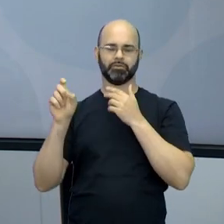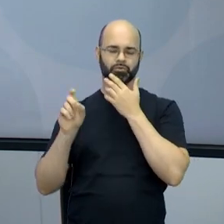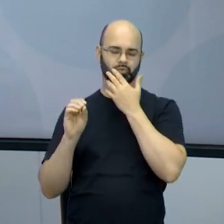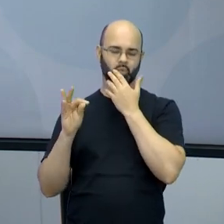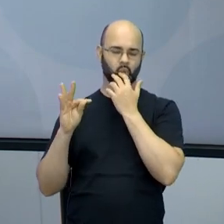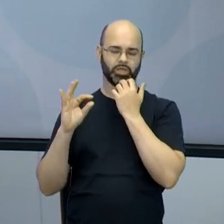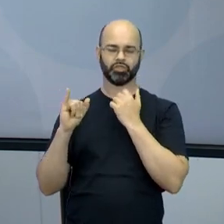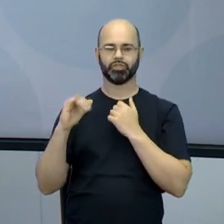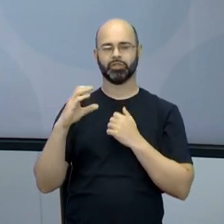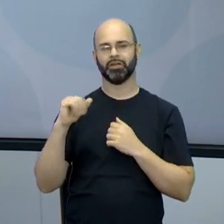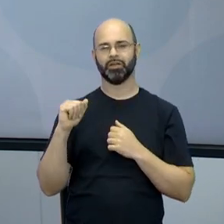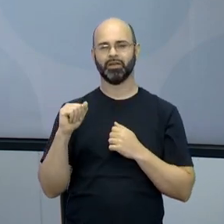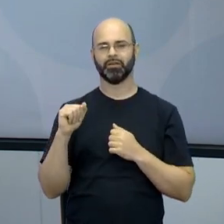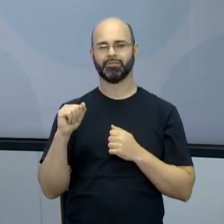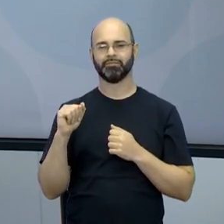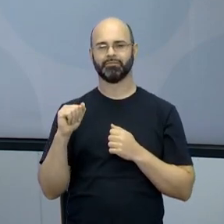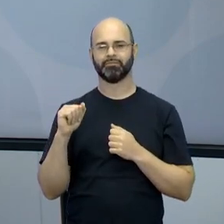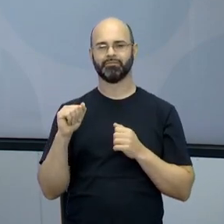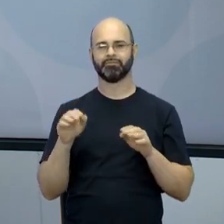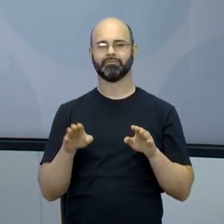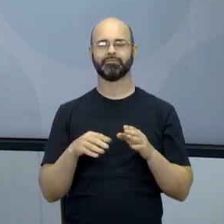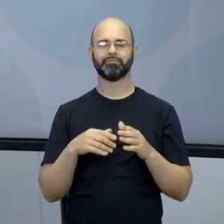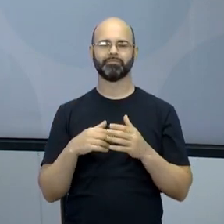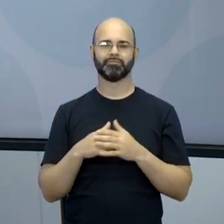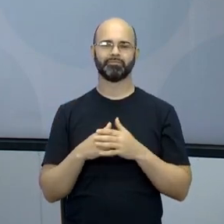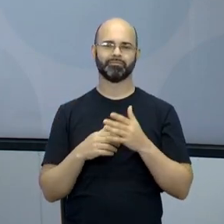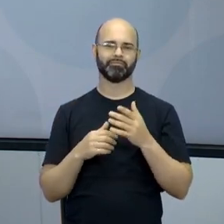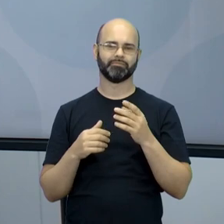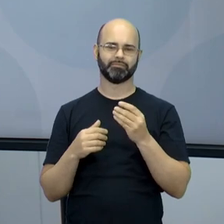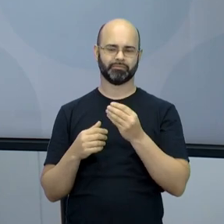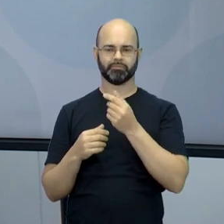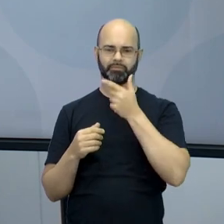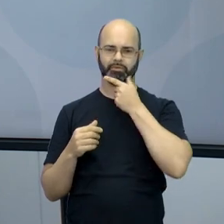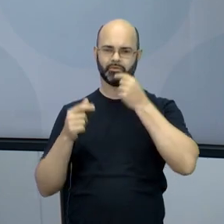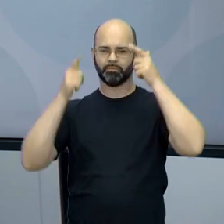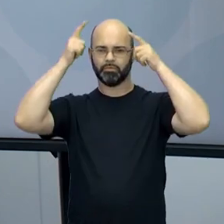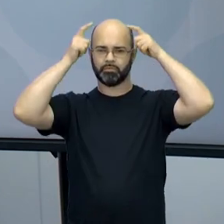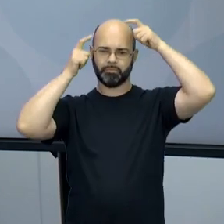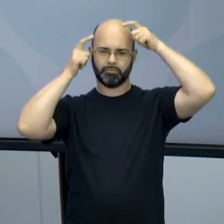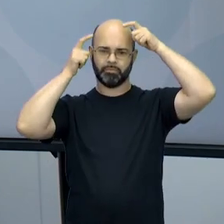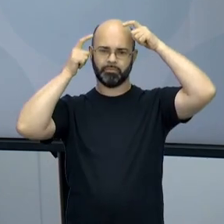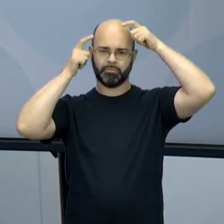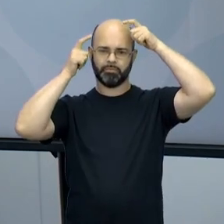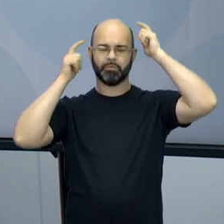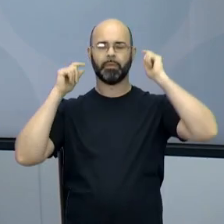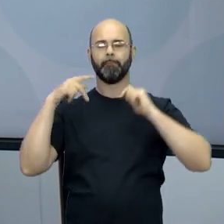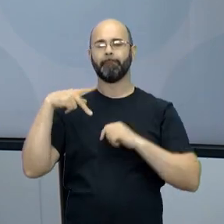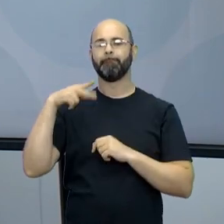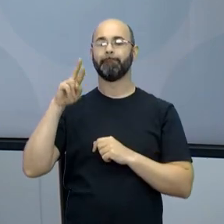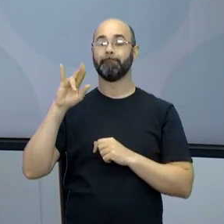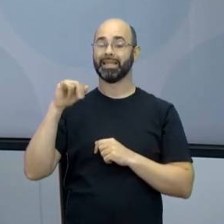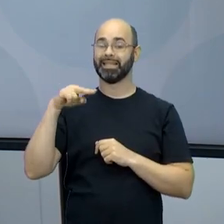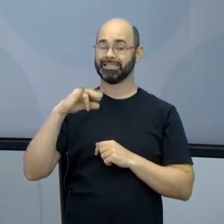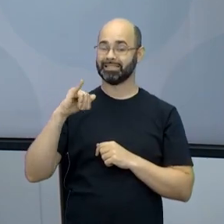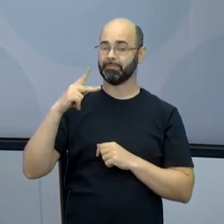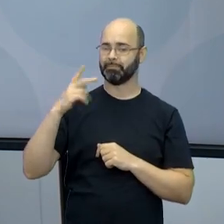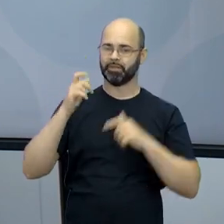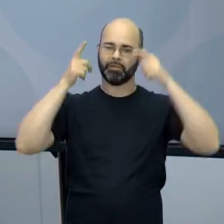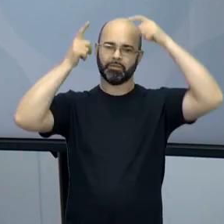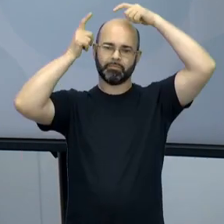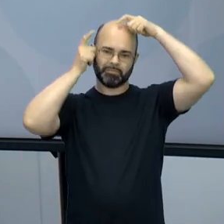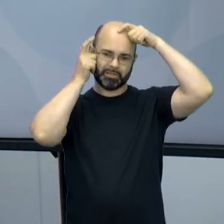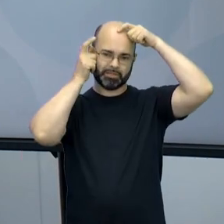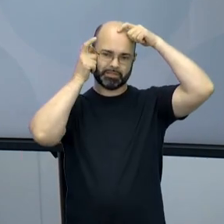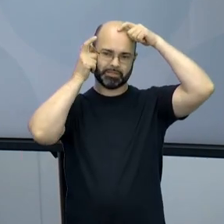até se elevar, buscando... Olha, ele é um príncipe que está entediado e ele vai para os Estados